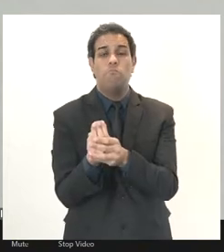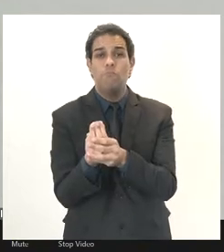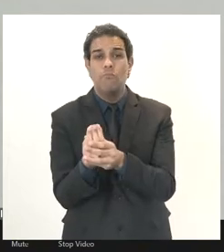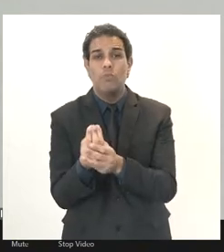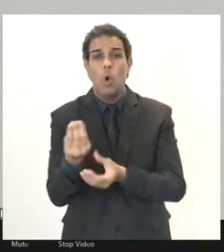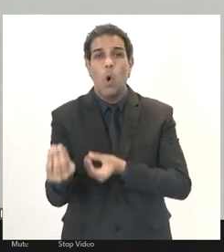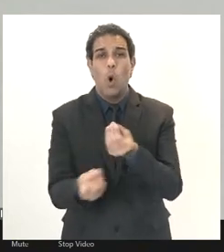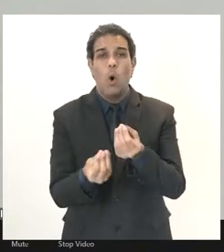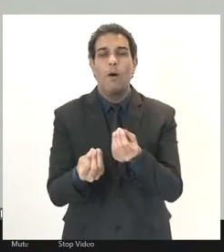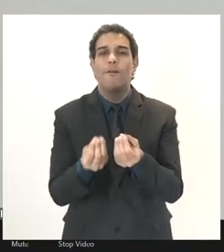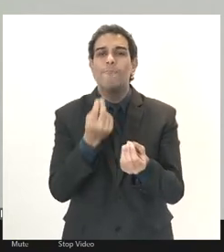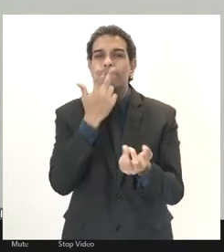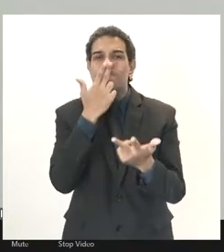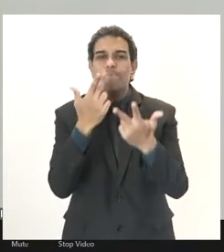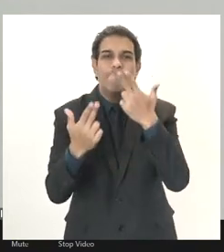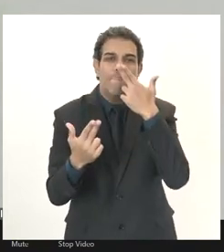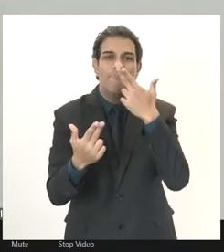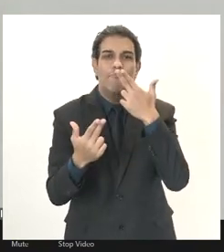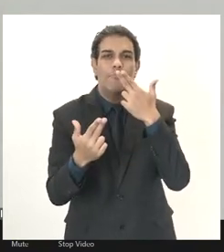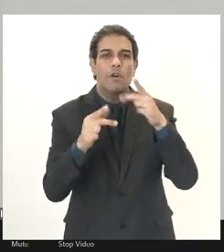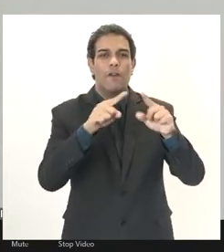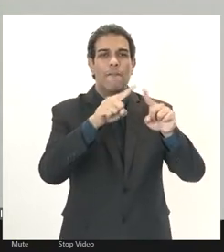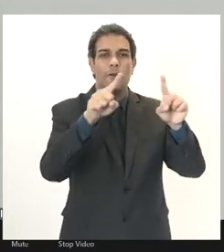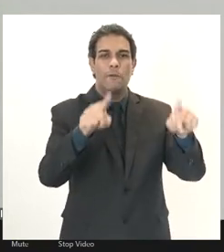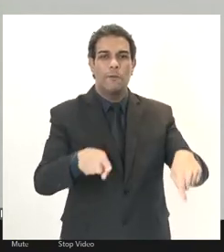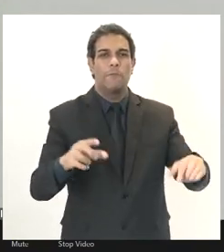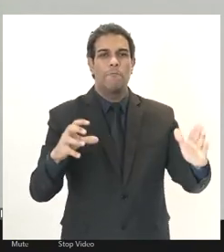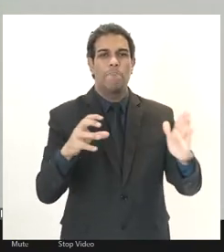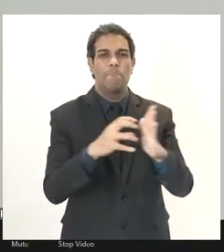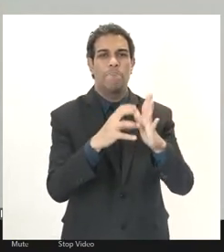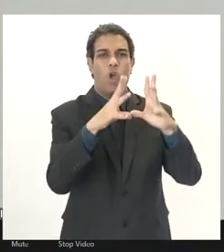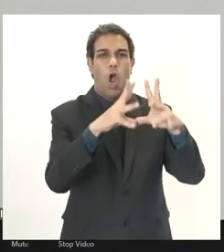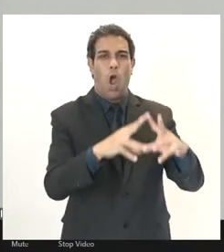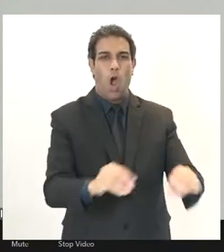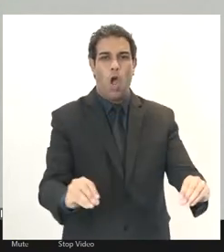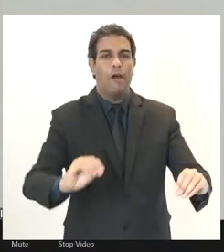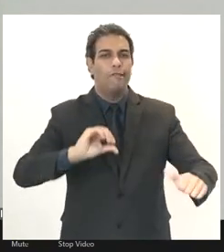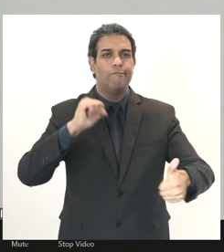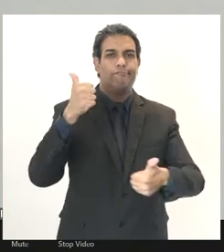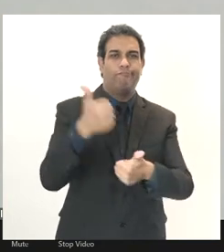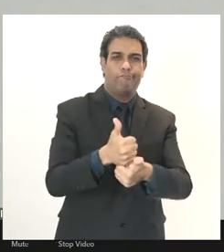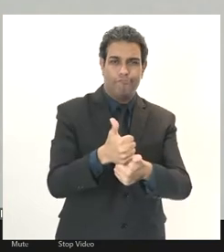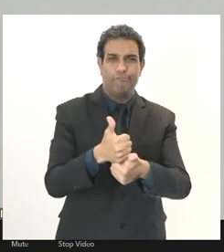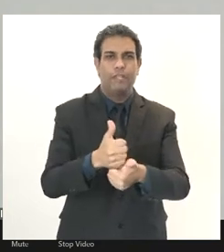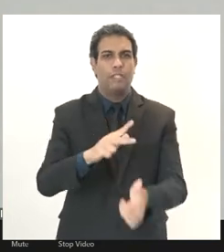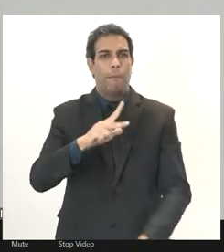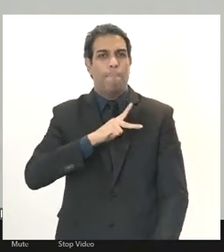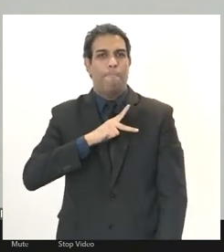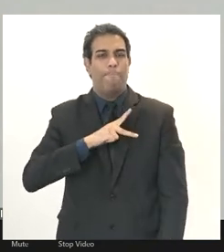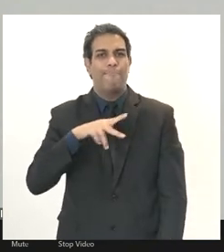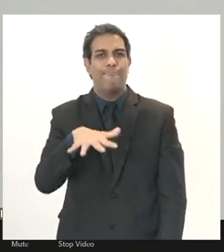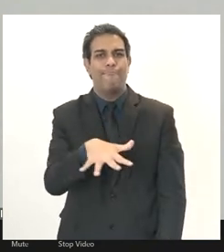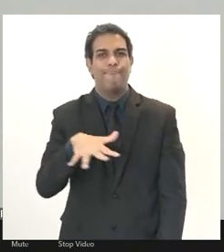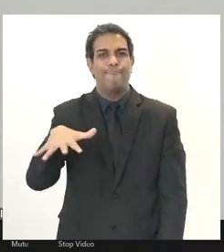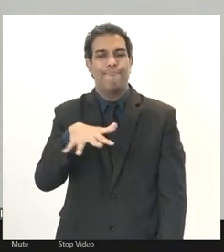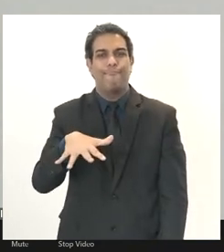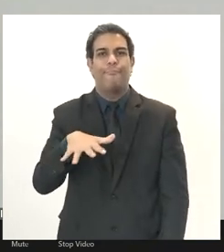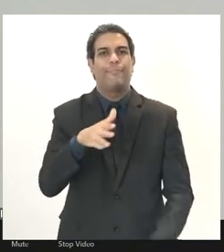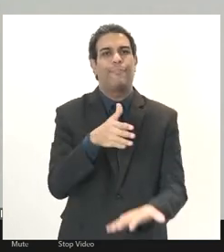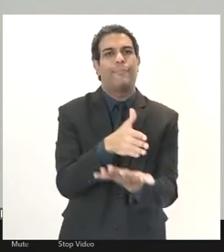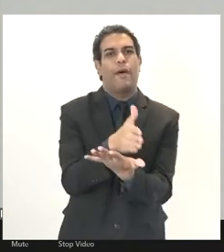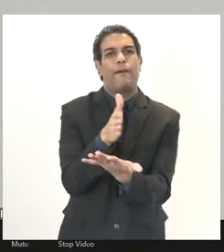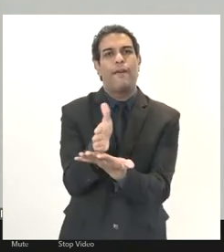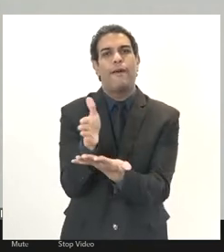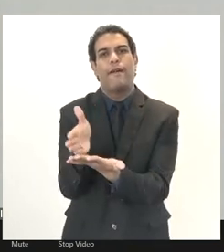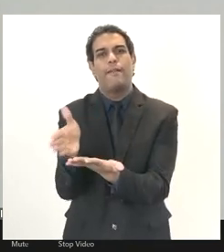exterminar realmente com o serviço público dando espaço para a iniciativa privada em todos os aspectos